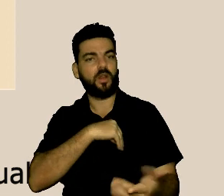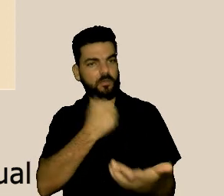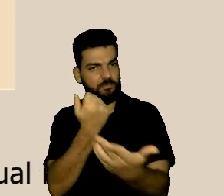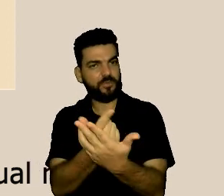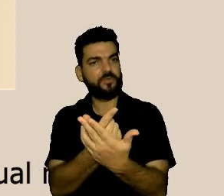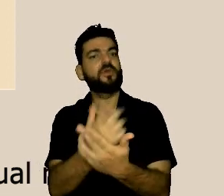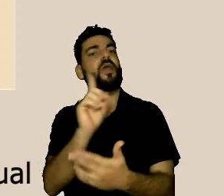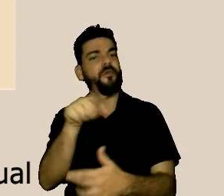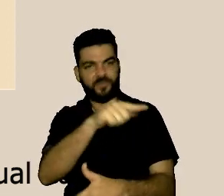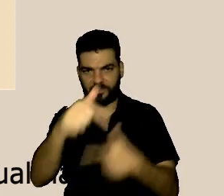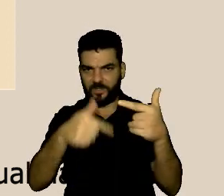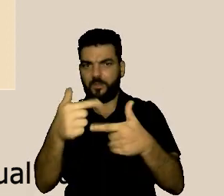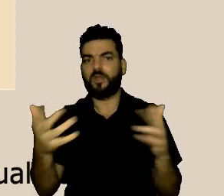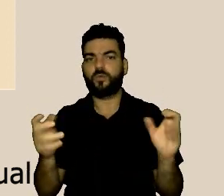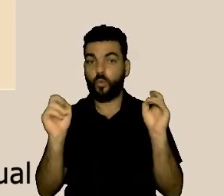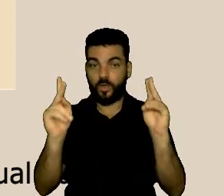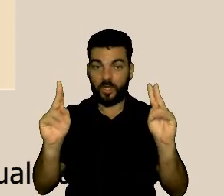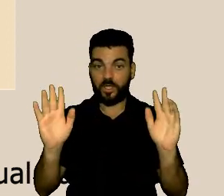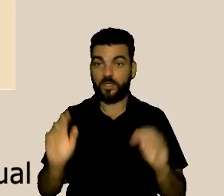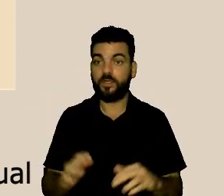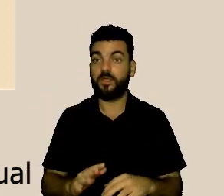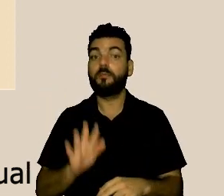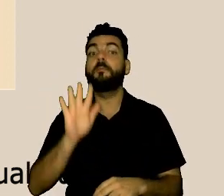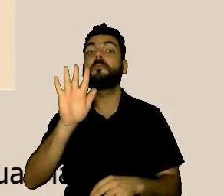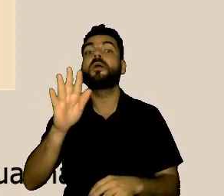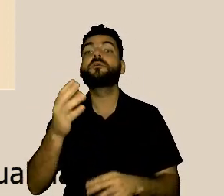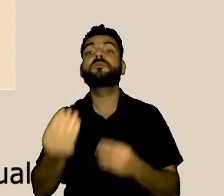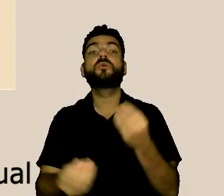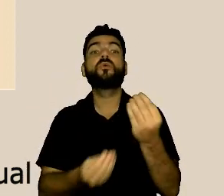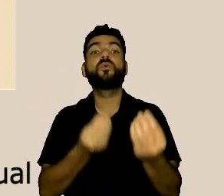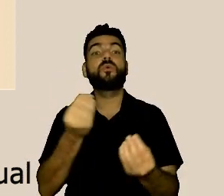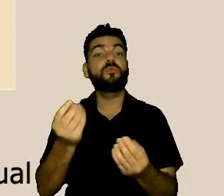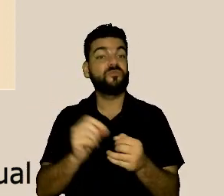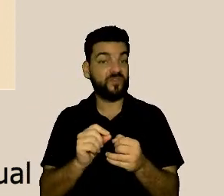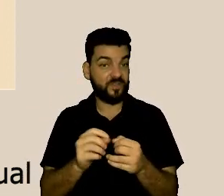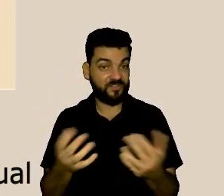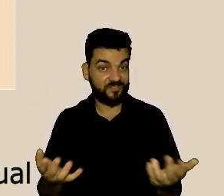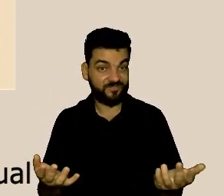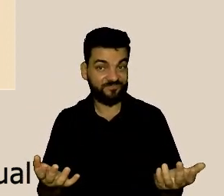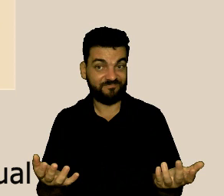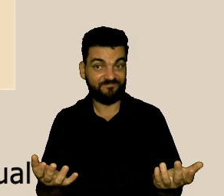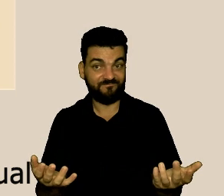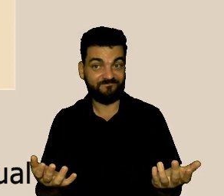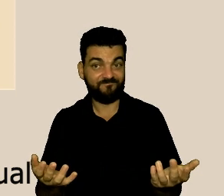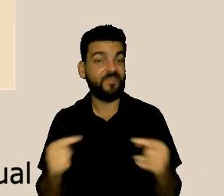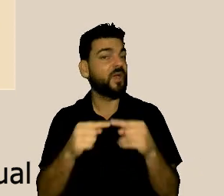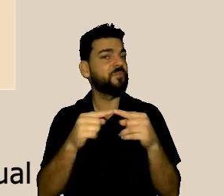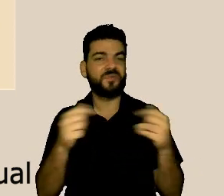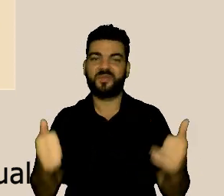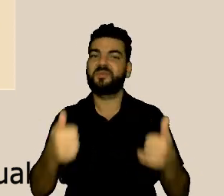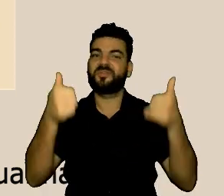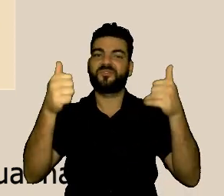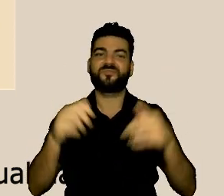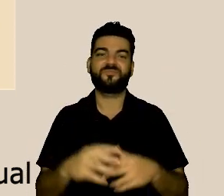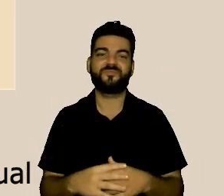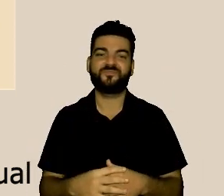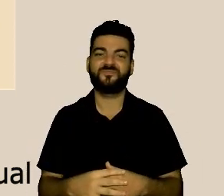a gente vai realizar mas a forma como a gente faz tudo isso é que faz toda a diferença